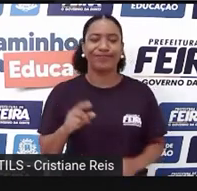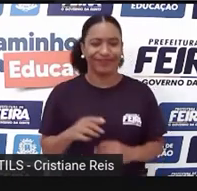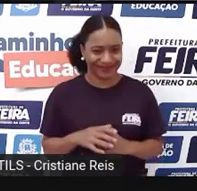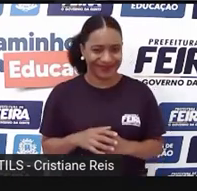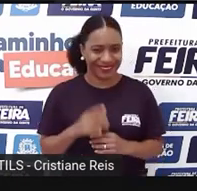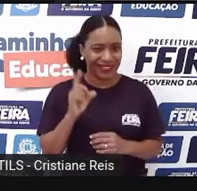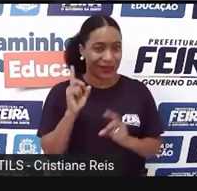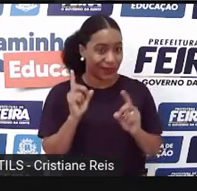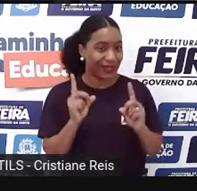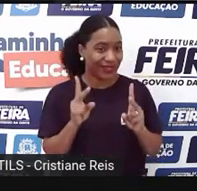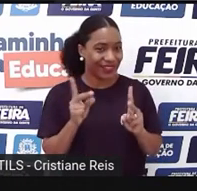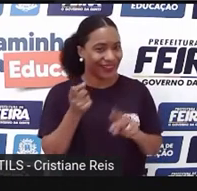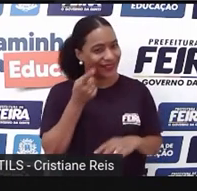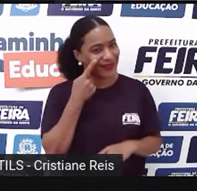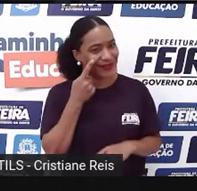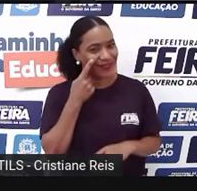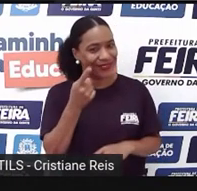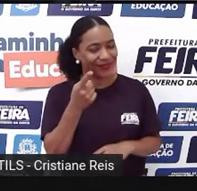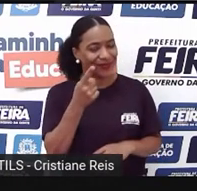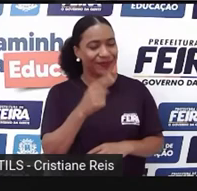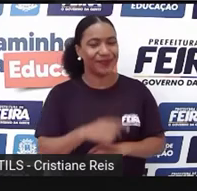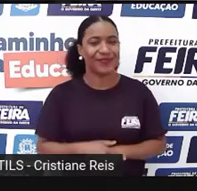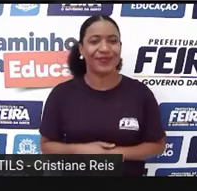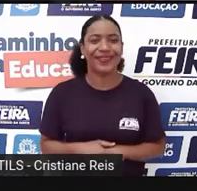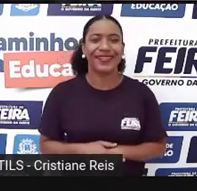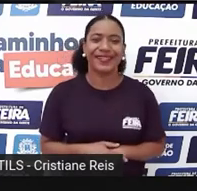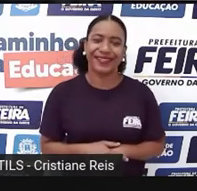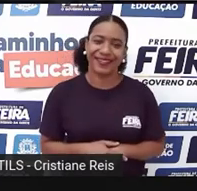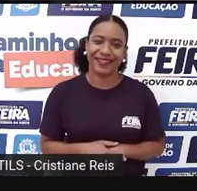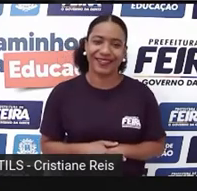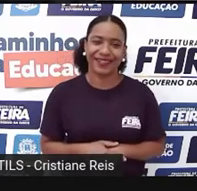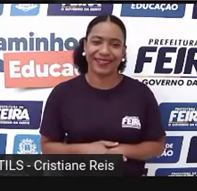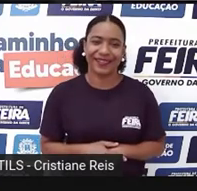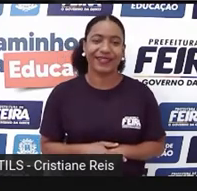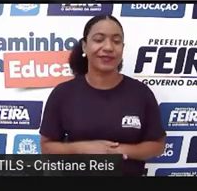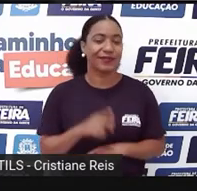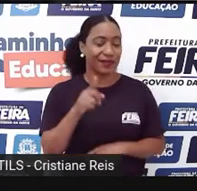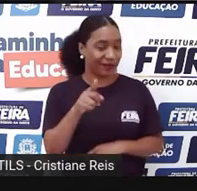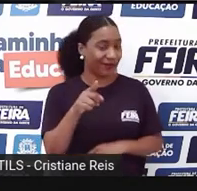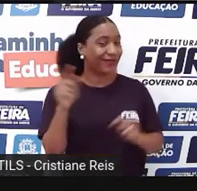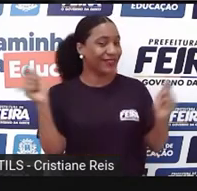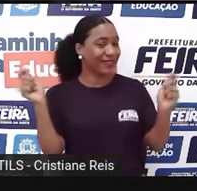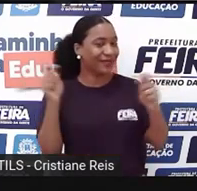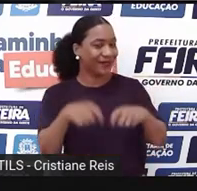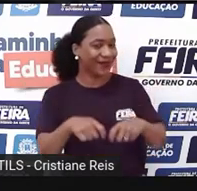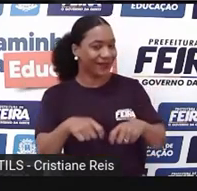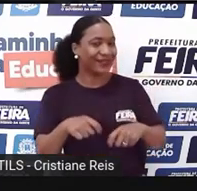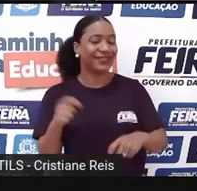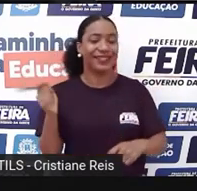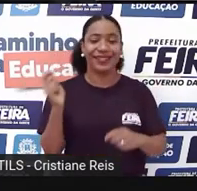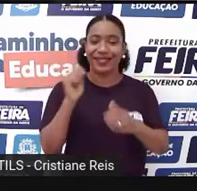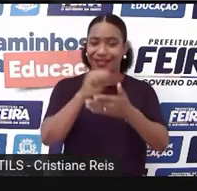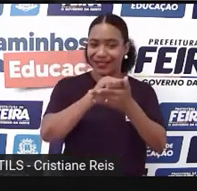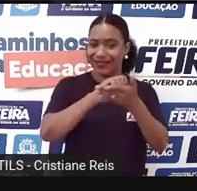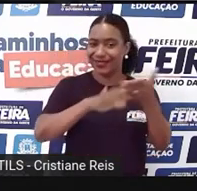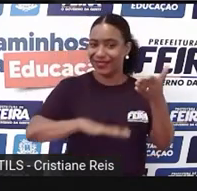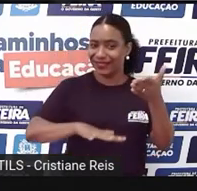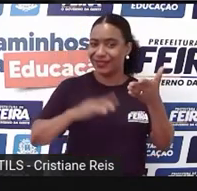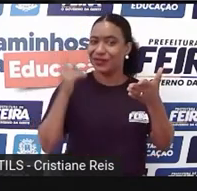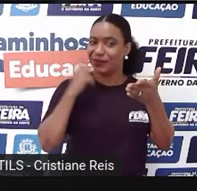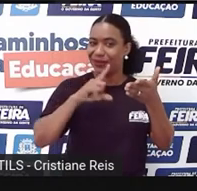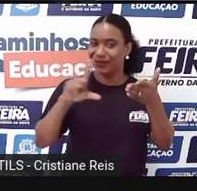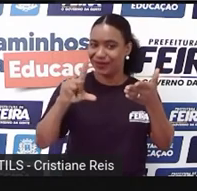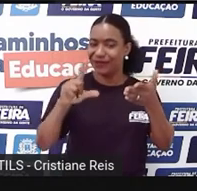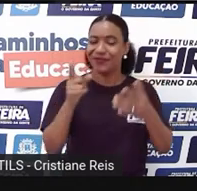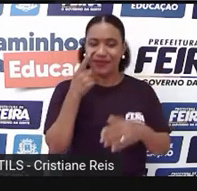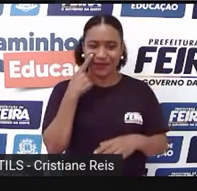Let's go Vamos lá You can do it Você é capaz De realizar A nossa Atividade